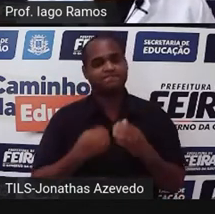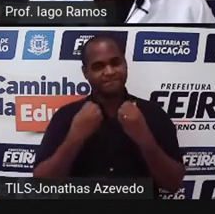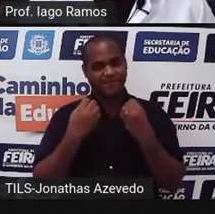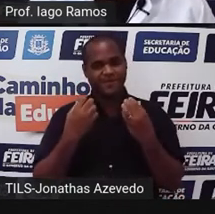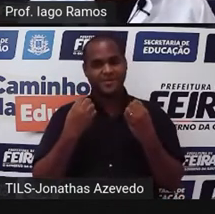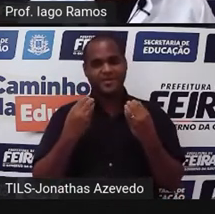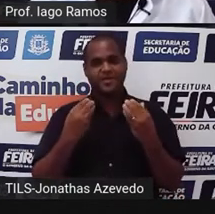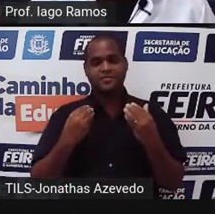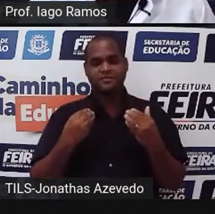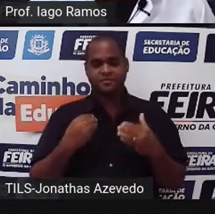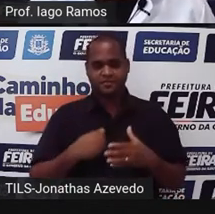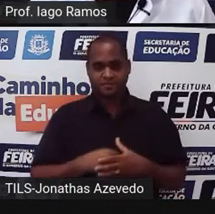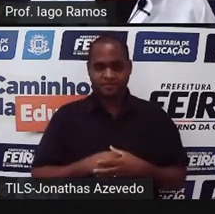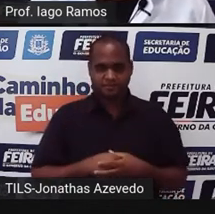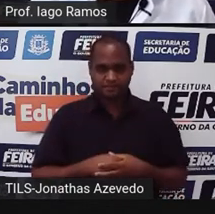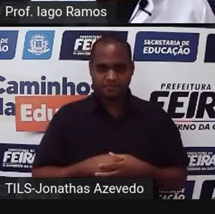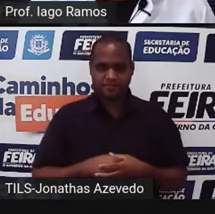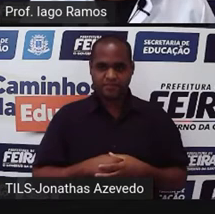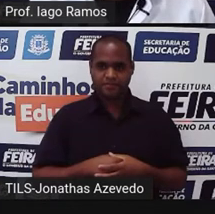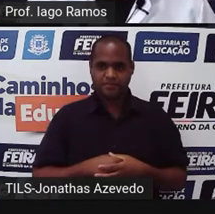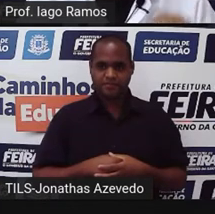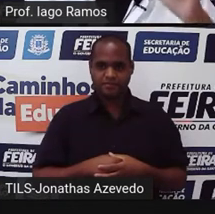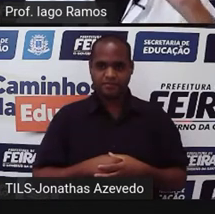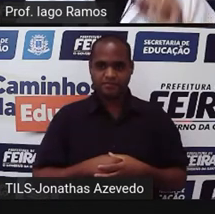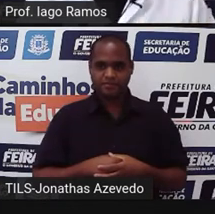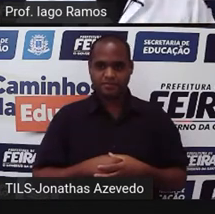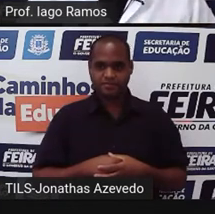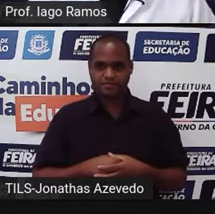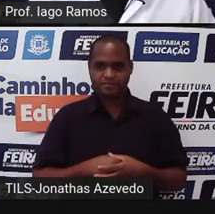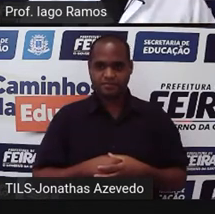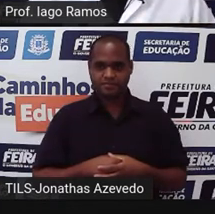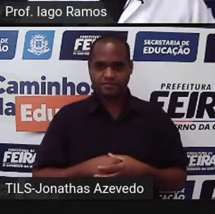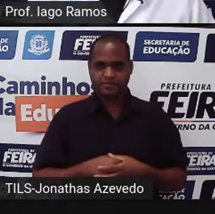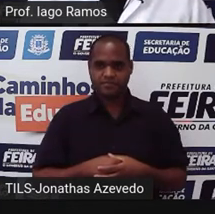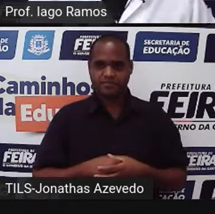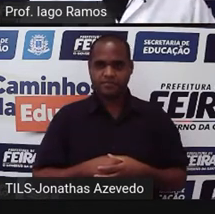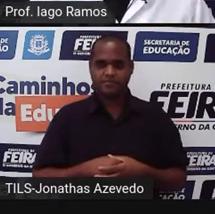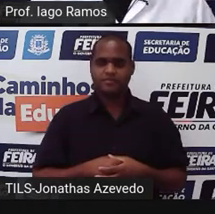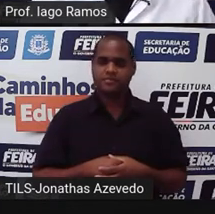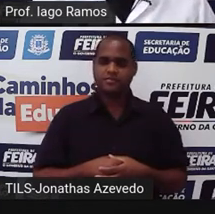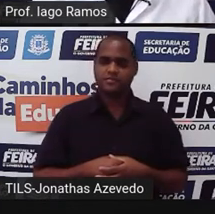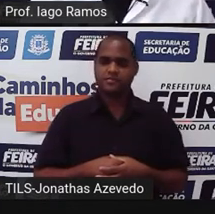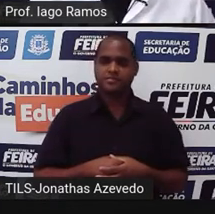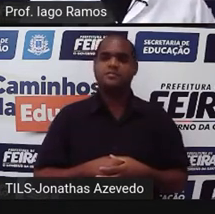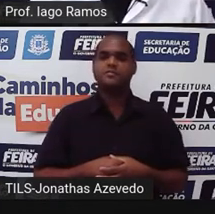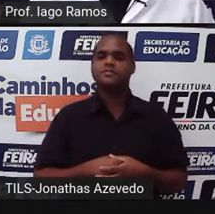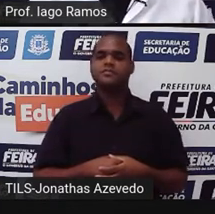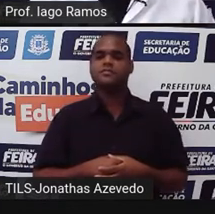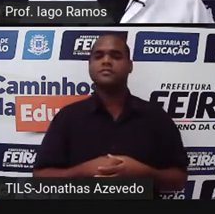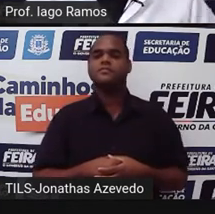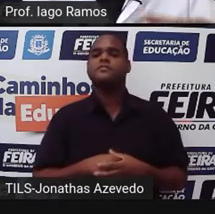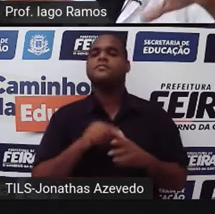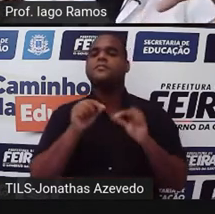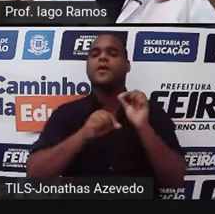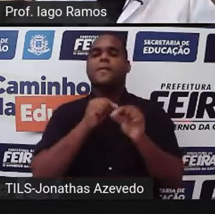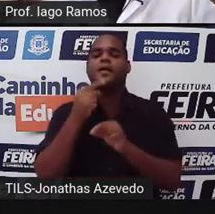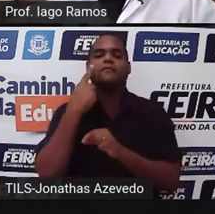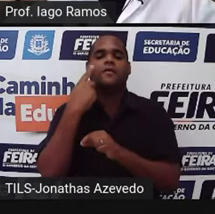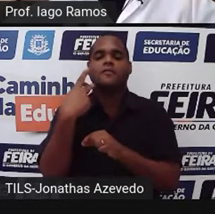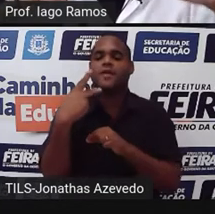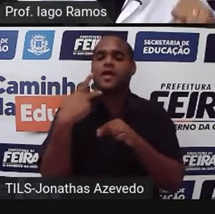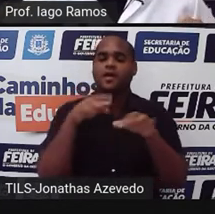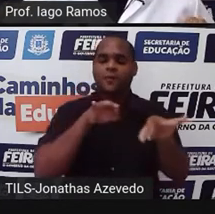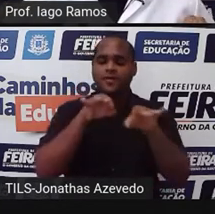Bom, mais uma pergunta. Agora, uma coisa mais ligada aí para a sua organização